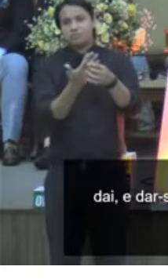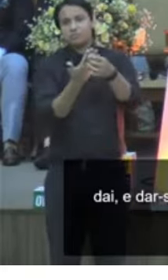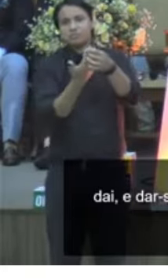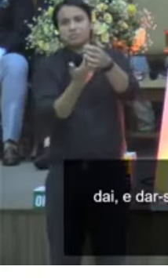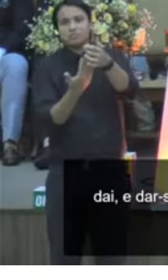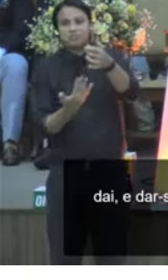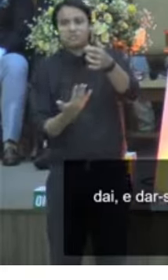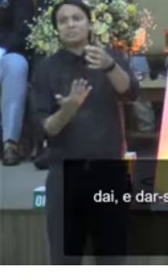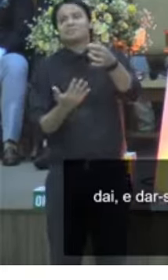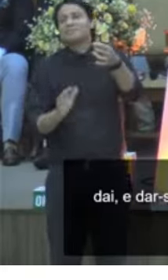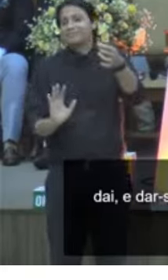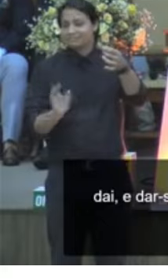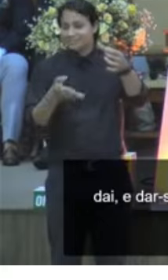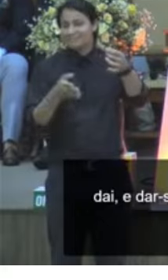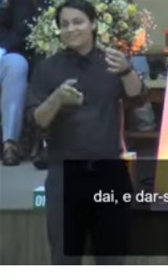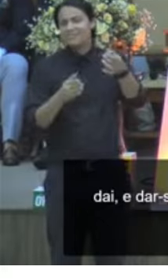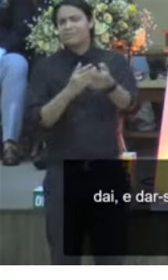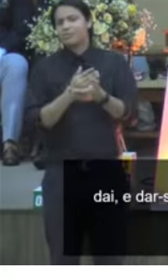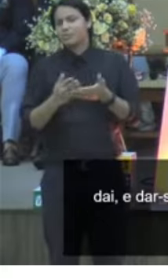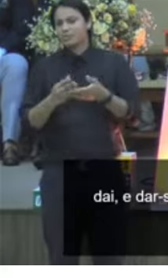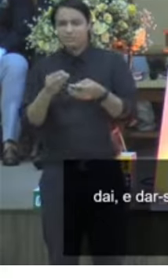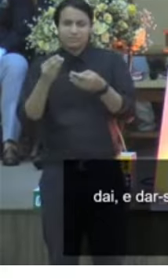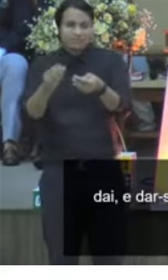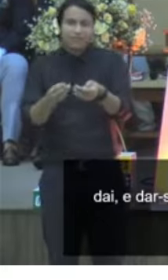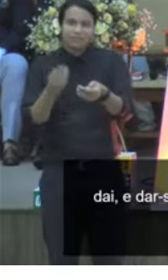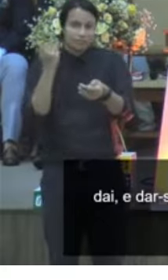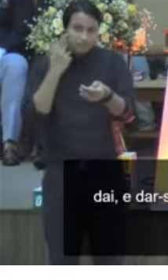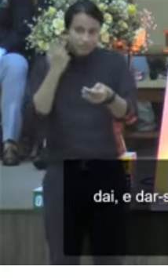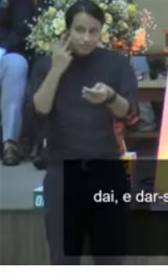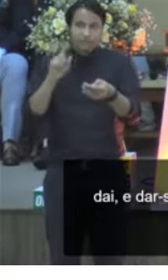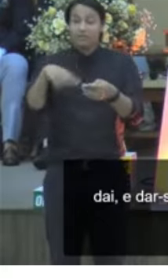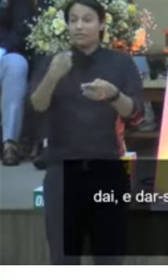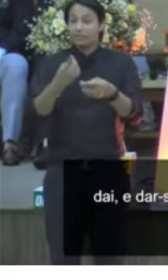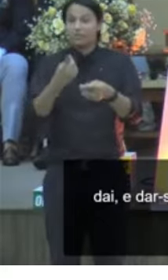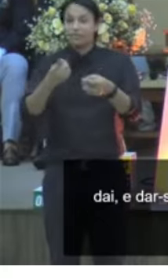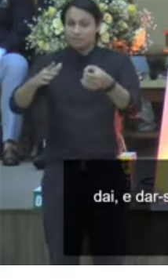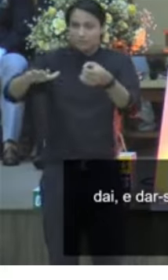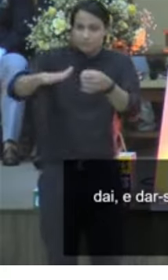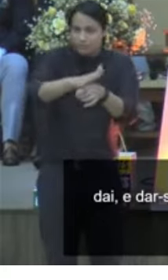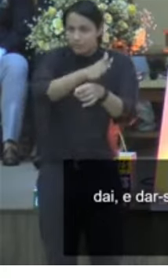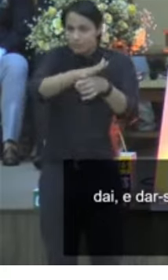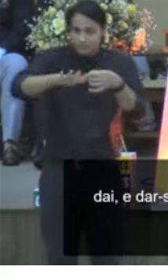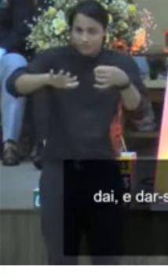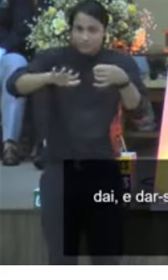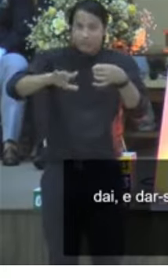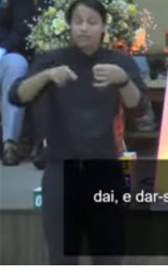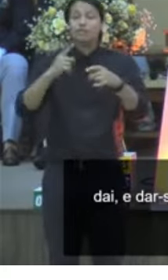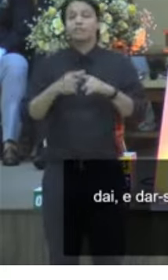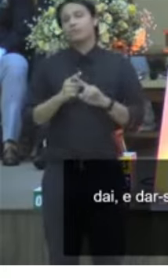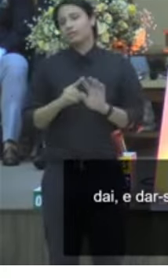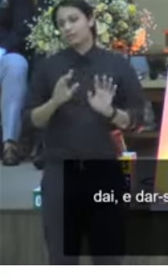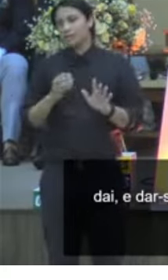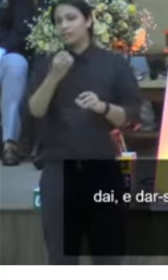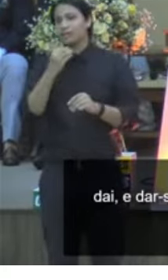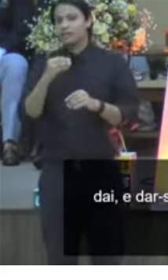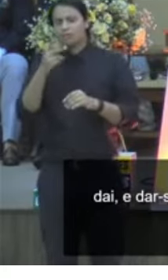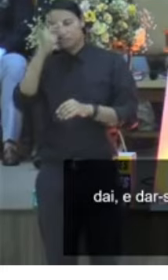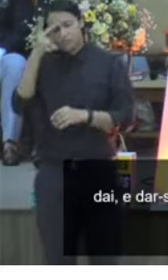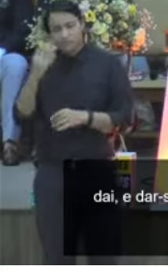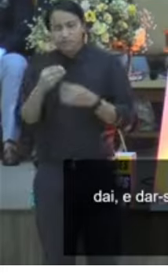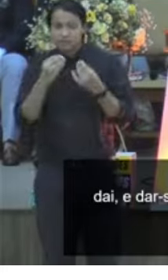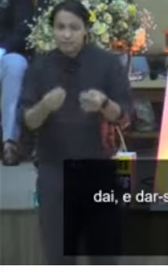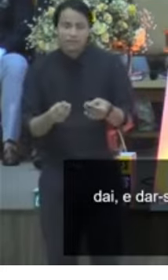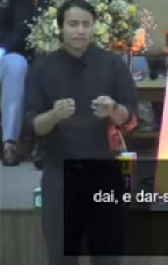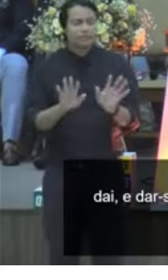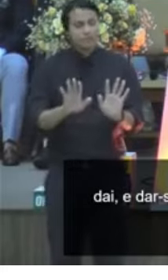medida. Primeiro ele começou na boa medida, depois ele, porque na boa medida, tem irmão que dá para a gente. Ah irmão, está